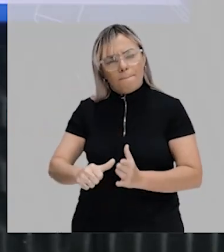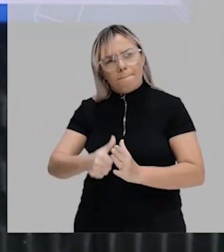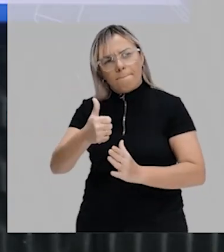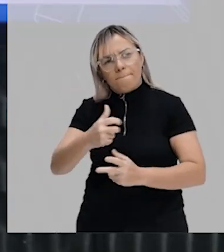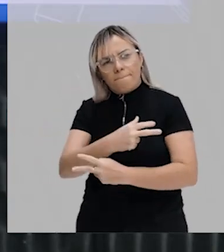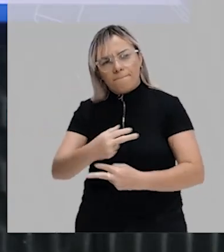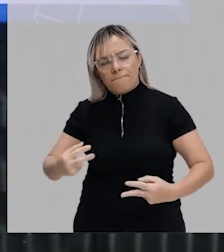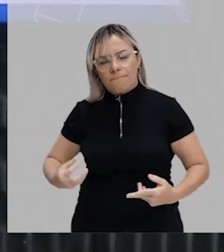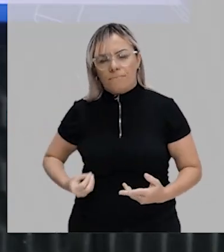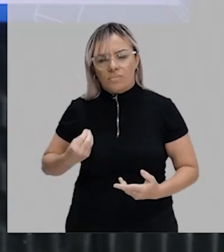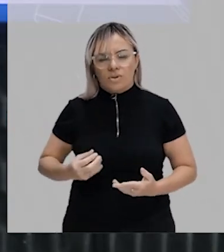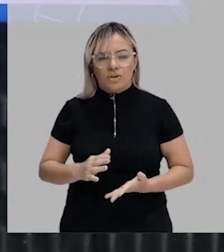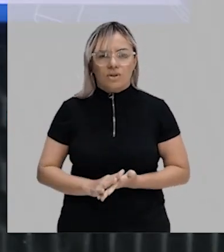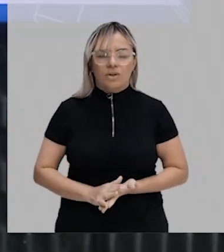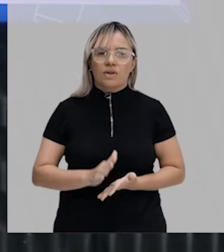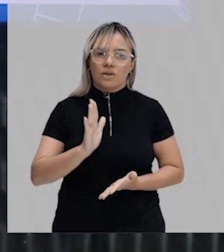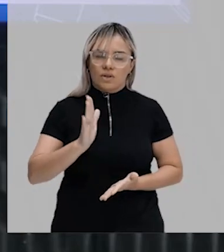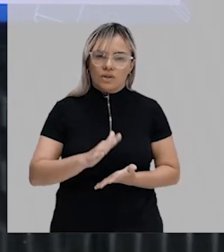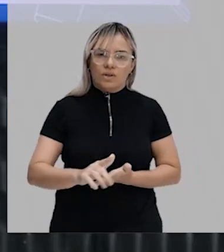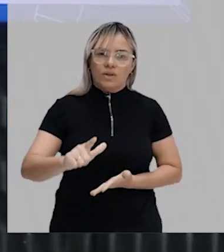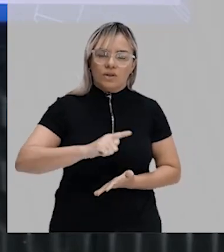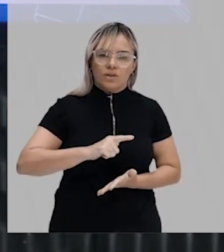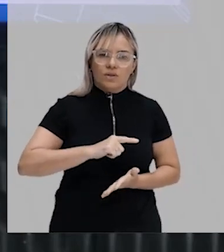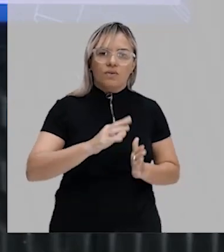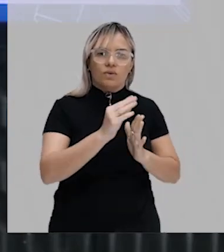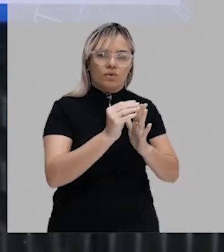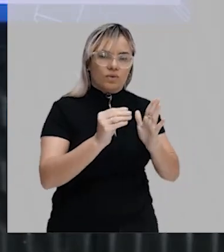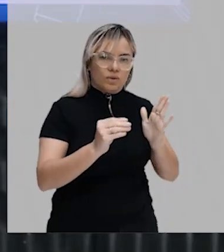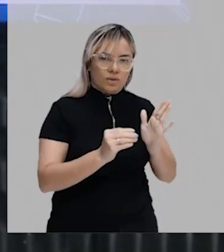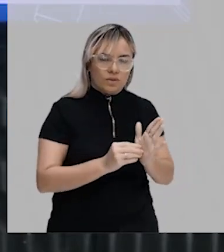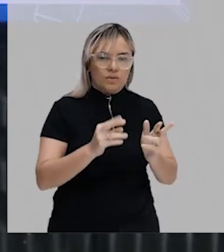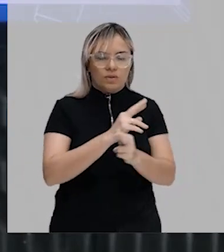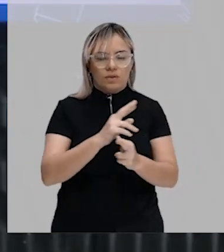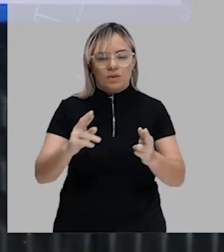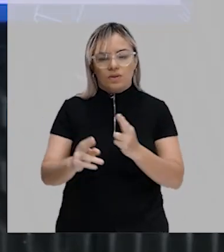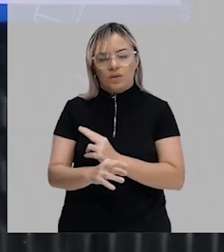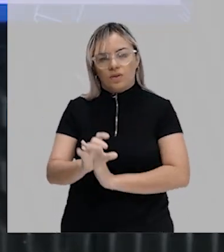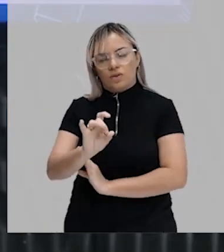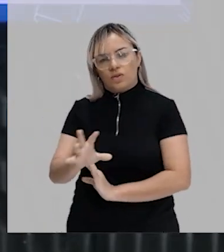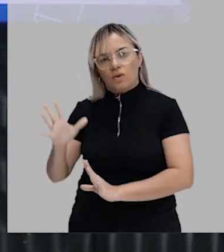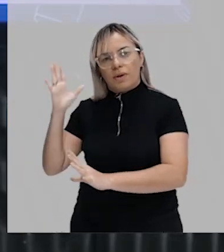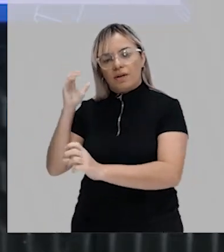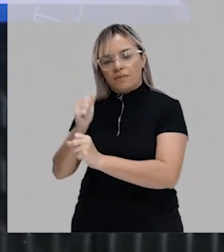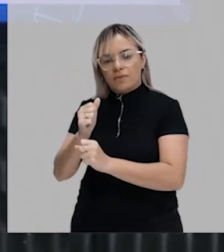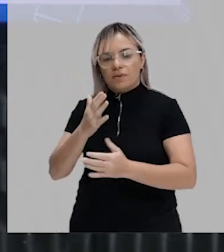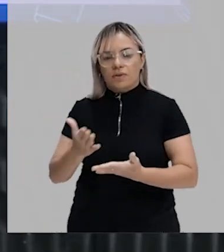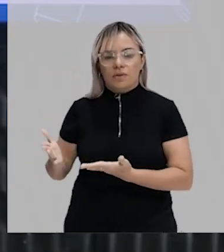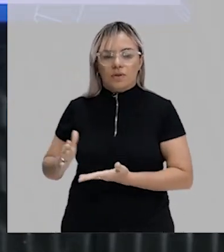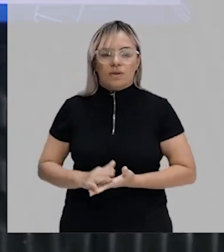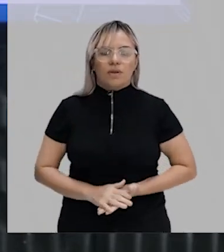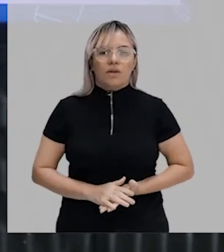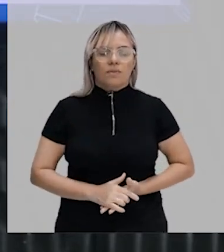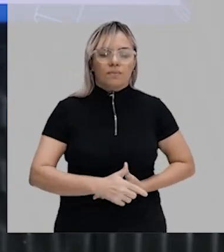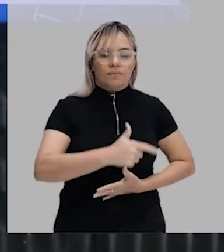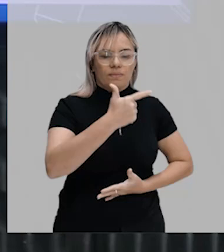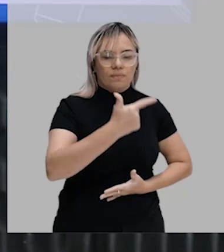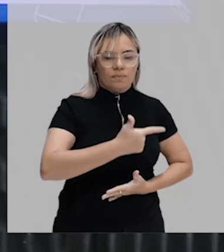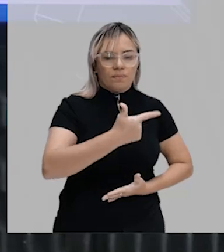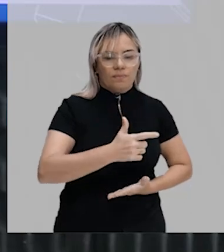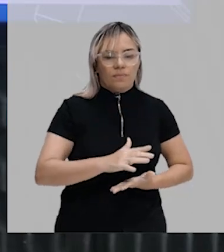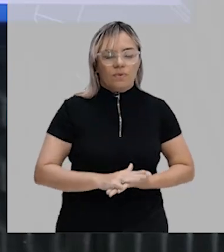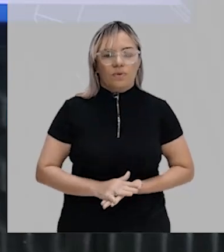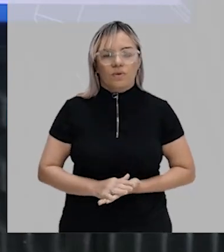vivos, inclusive a gente já teve uma aula a respeito disso, a gente vai apenas fazer uma revisão e a gente vai falar sobre